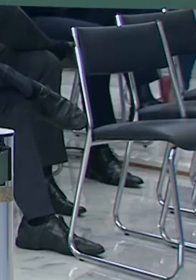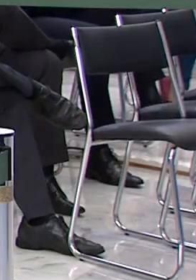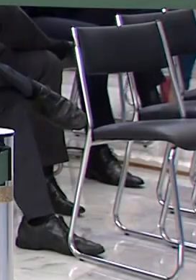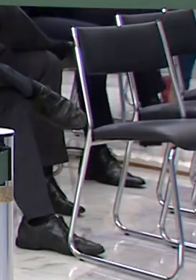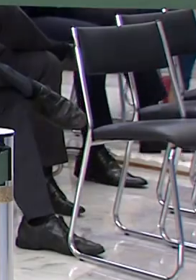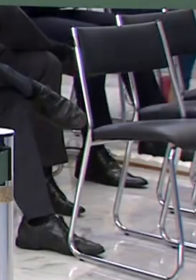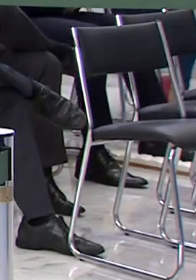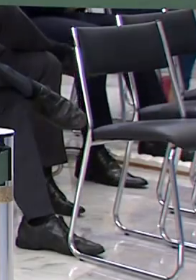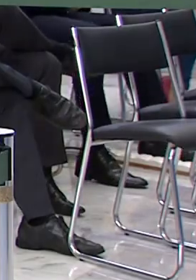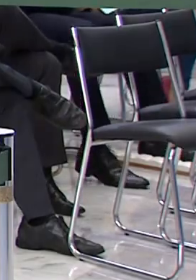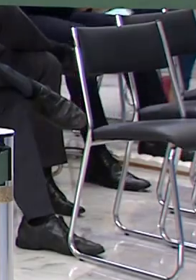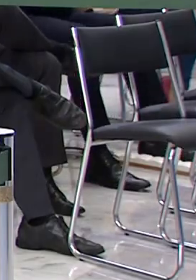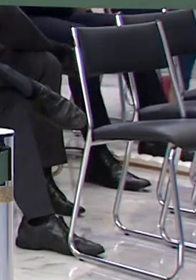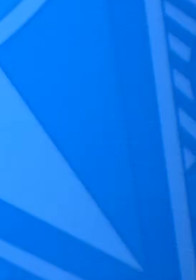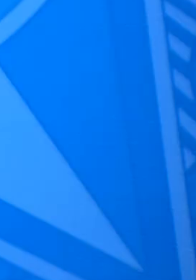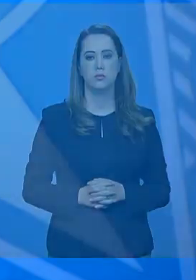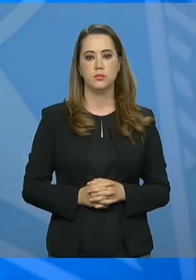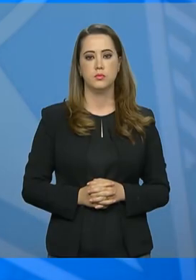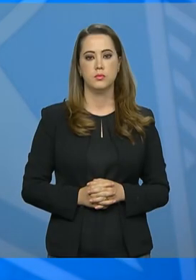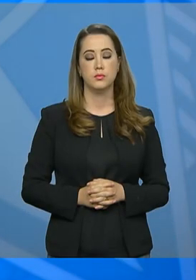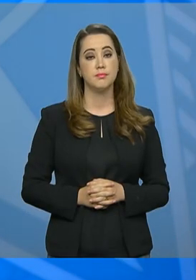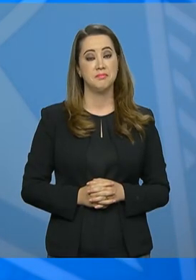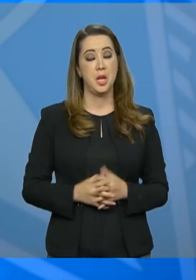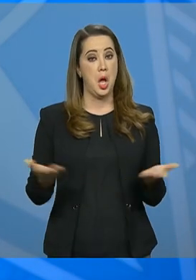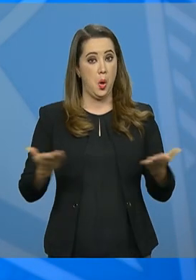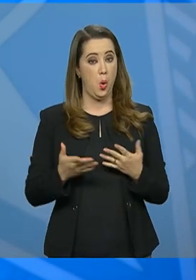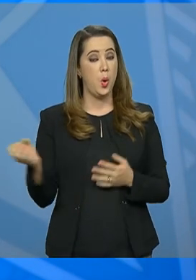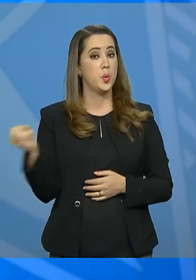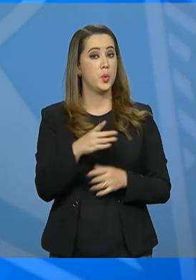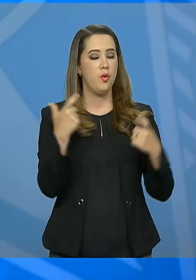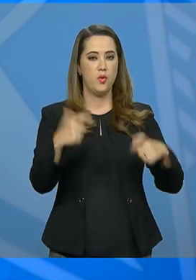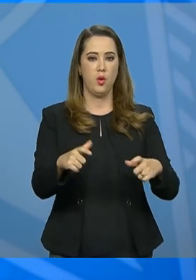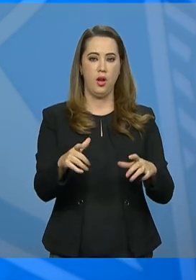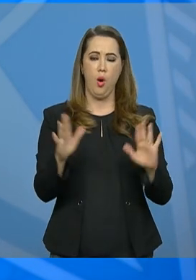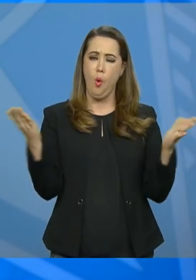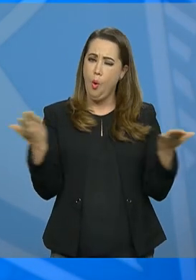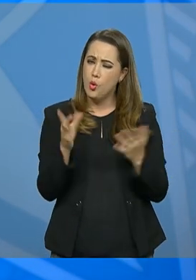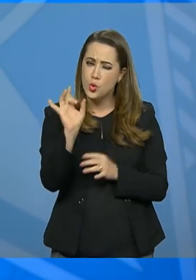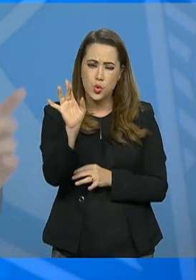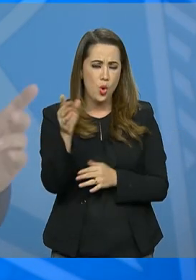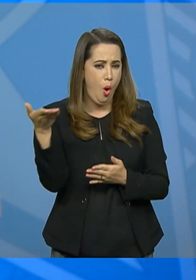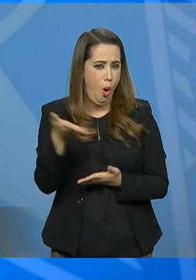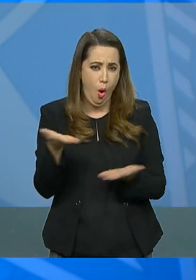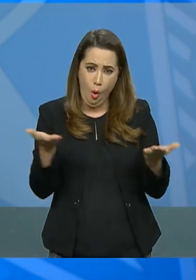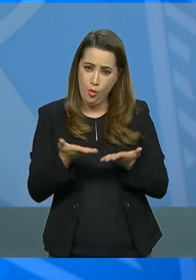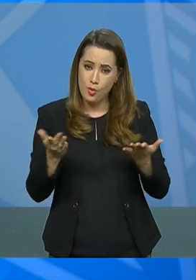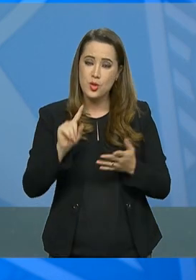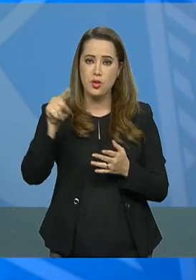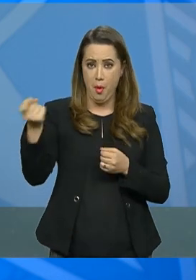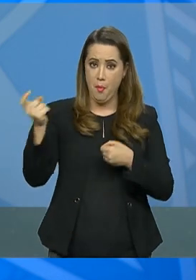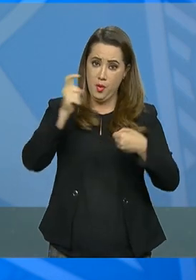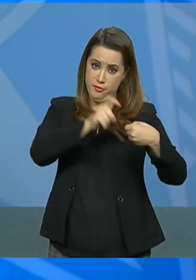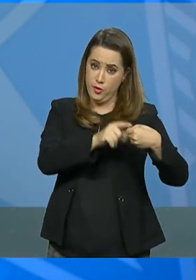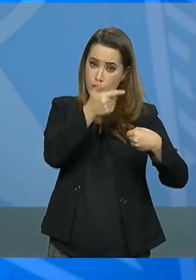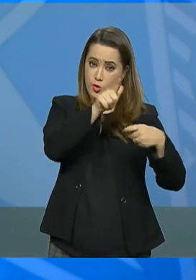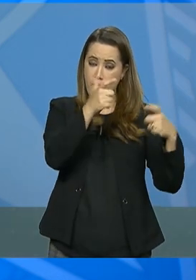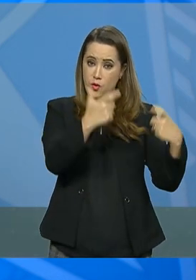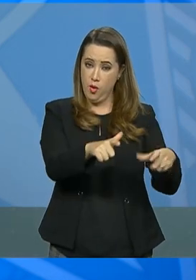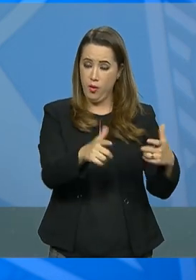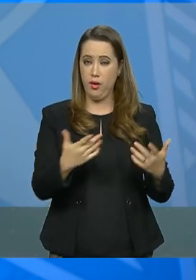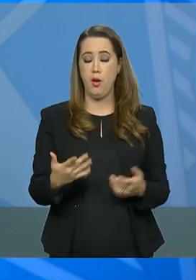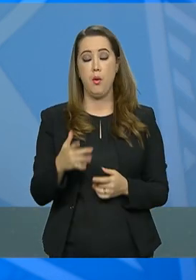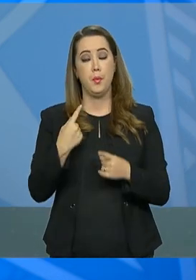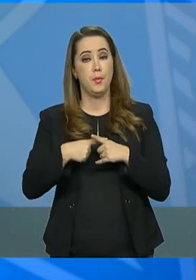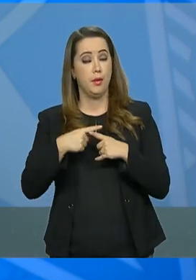A gente precisa se acostumar com esse novo local, mas é só hoje. Depois volta para lá. Amanhã nós temos uma cerimônia